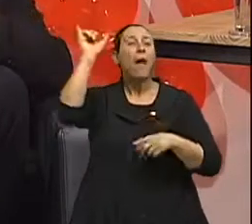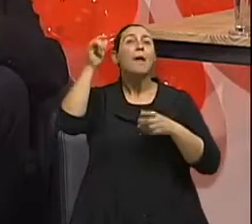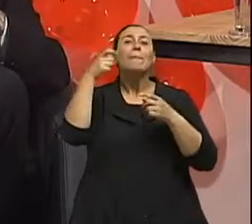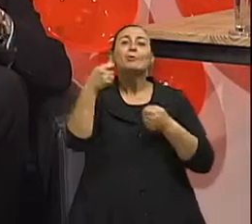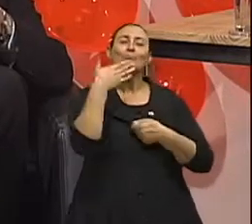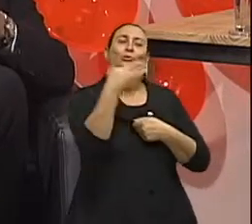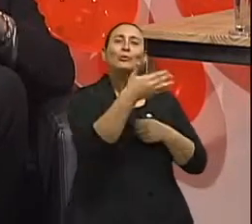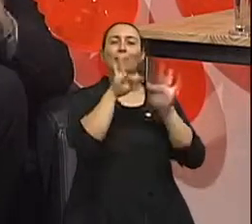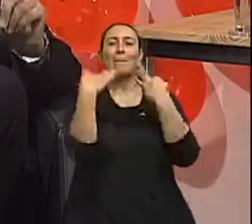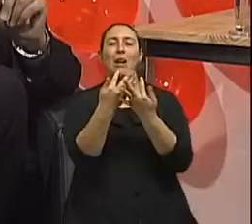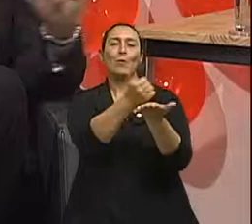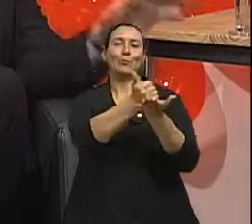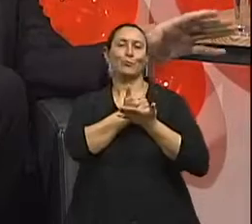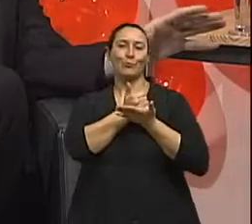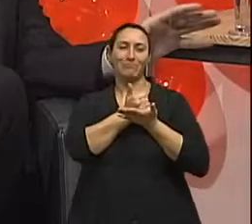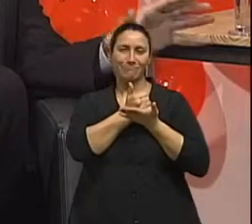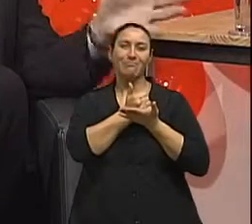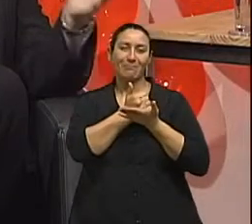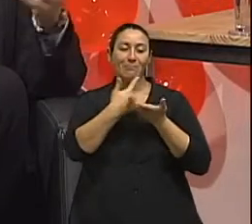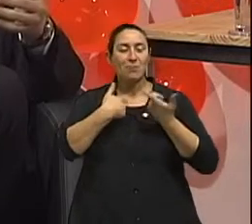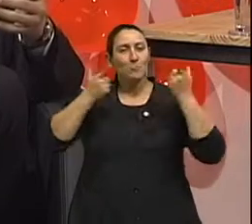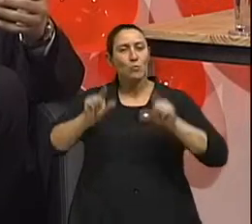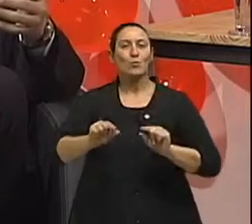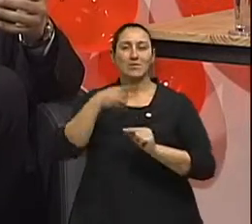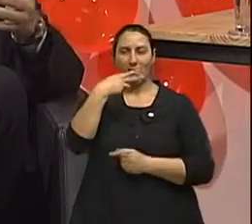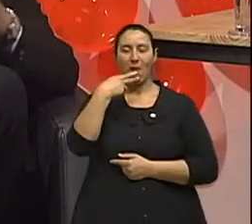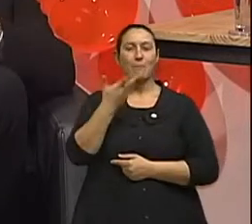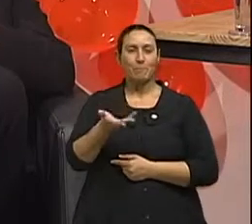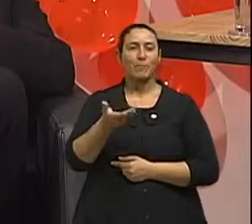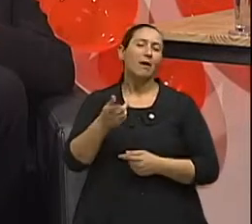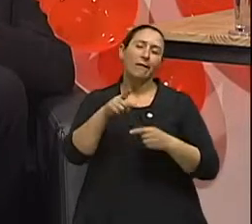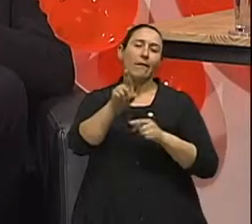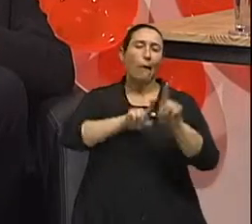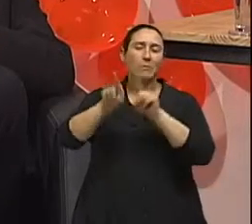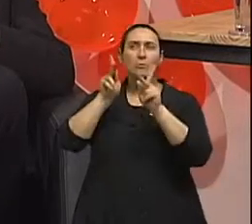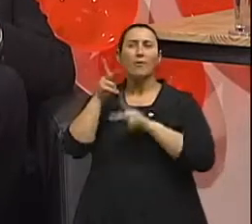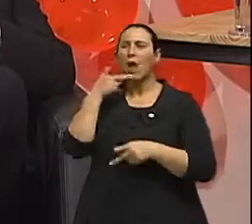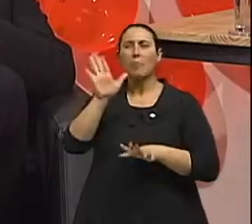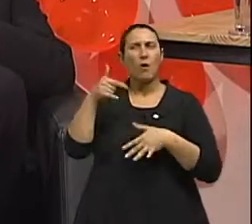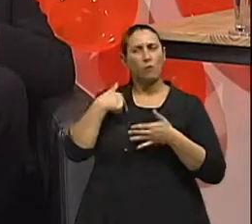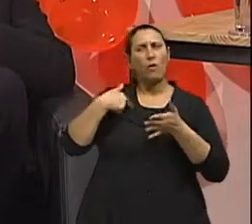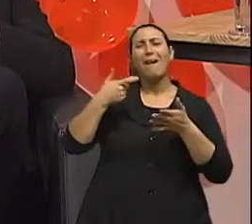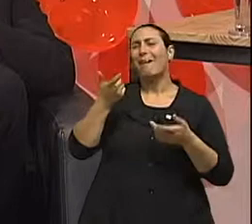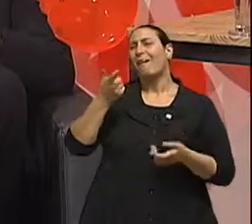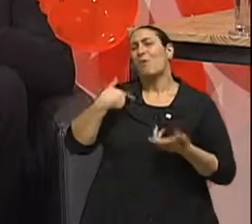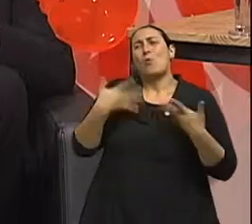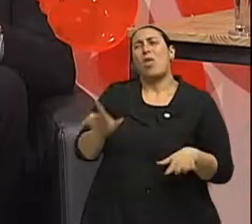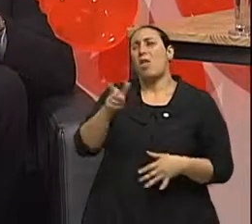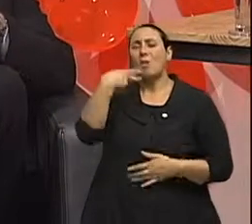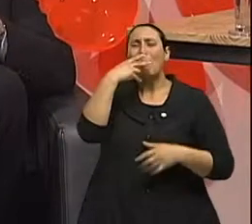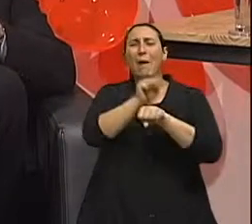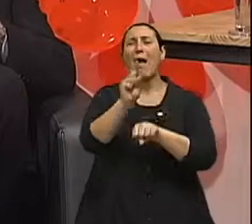Isso tudo são pequenas regras que facilitam. Algumas desculpas que as pessoas dão, dizendo, olha, mas eu vou aumentar de peso, eu vou ficar muito estressado. Olha,